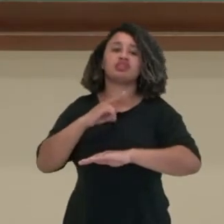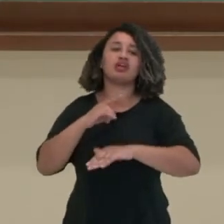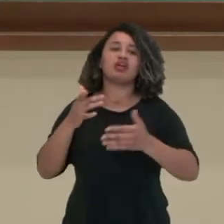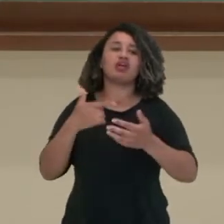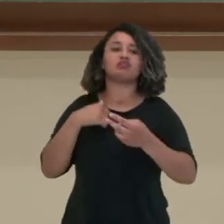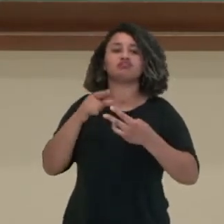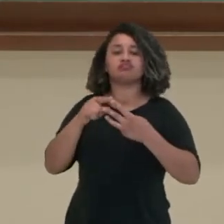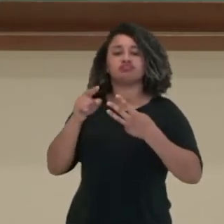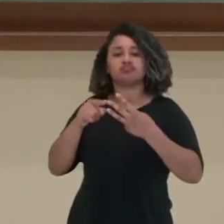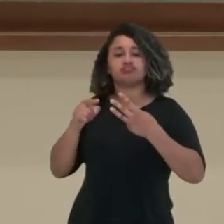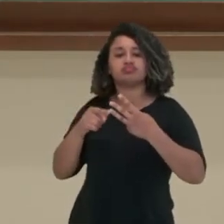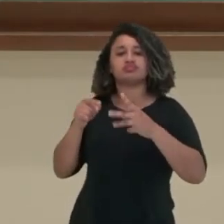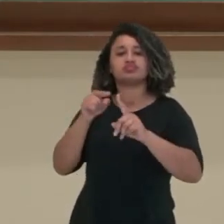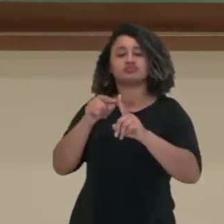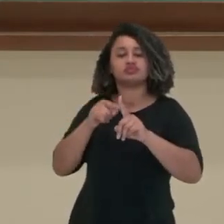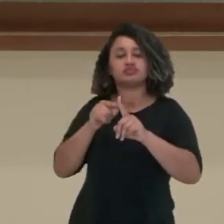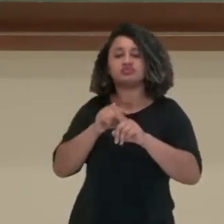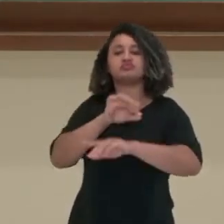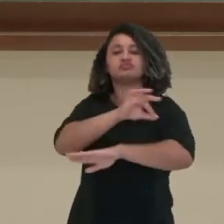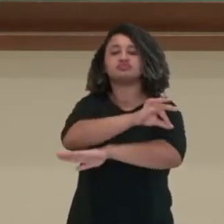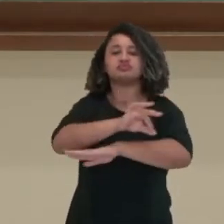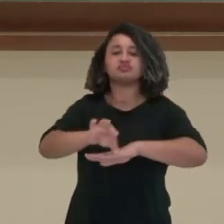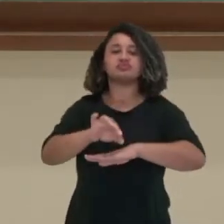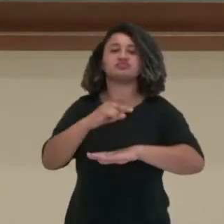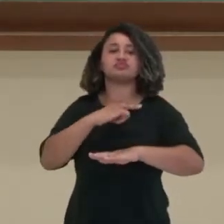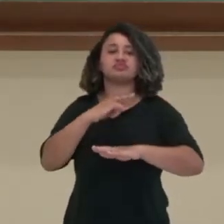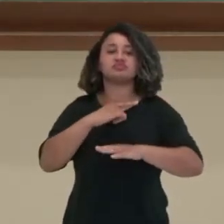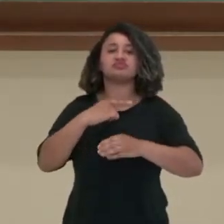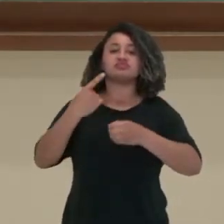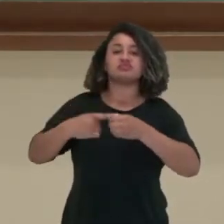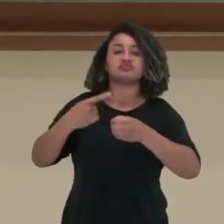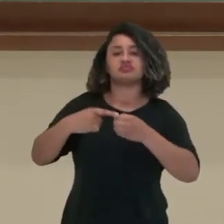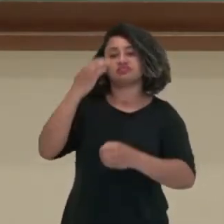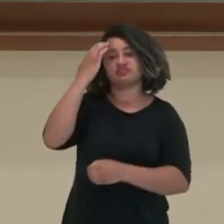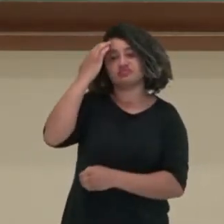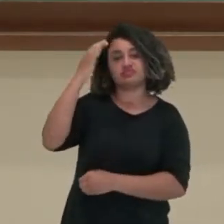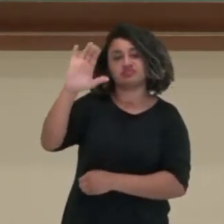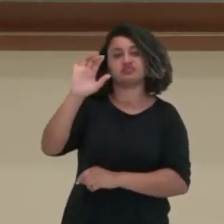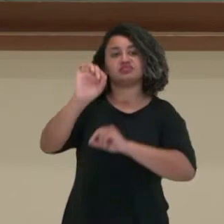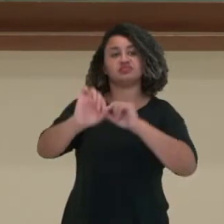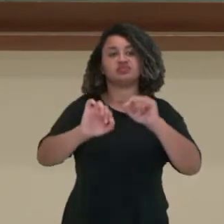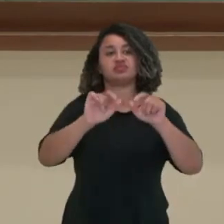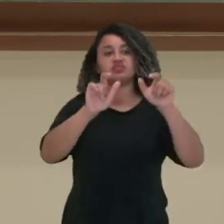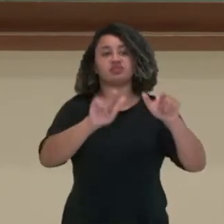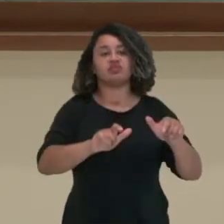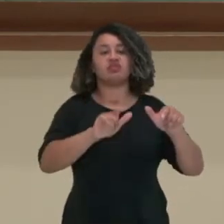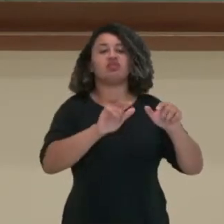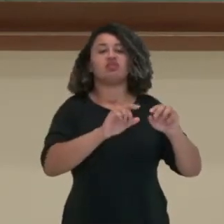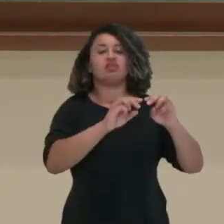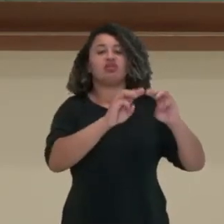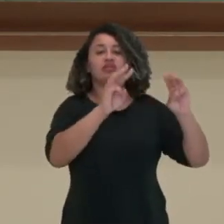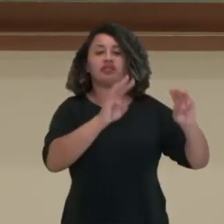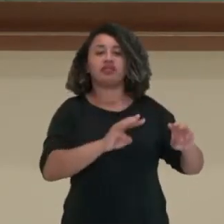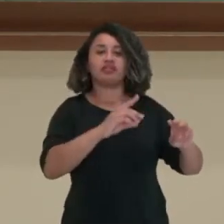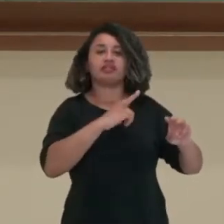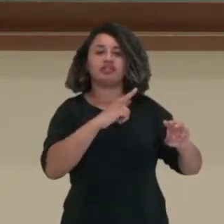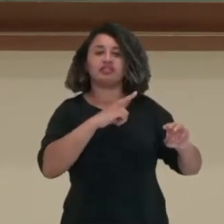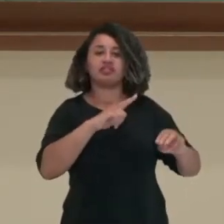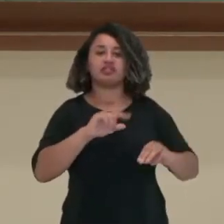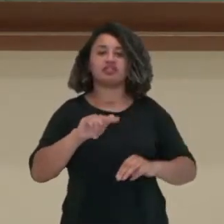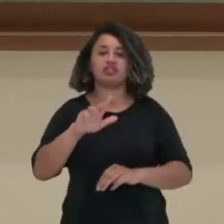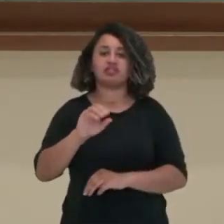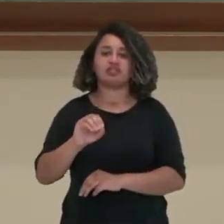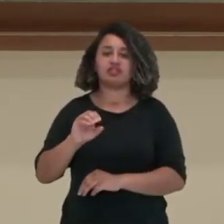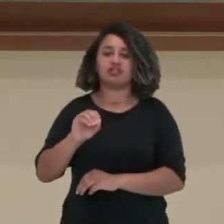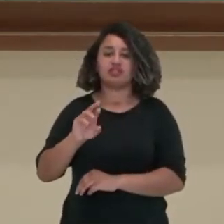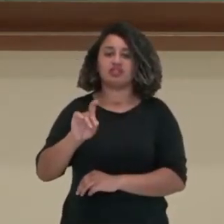três modelos arquitetônicos localizados na cidade de Curitiba, que é a mesquita localizada no Largo da Ordem, que é o tempo